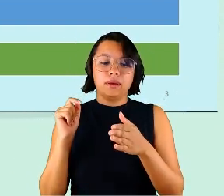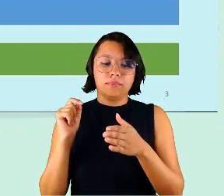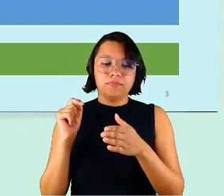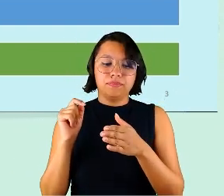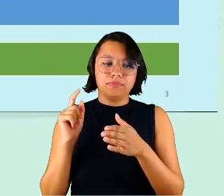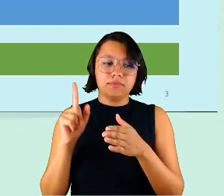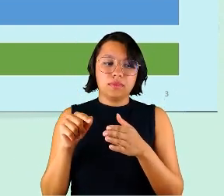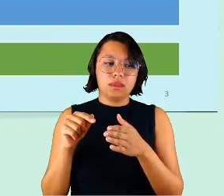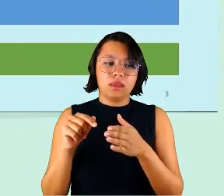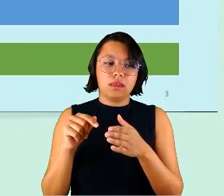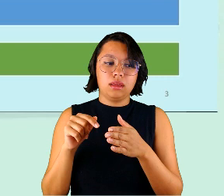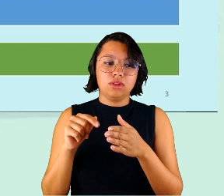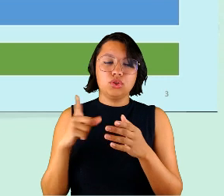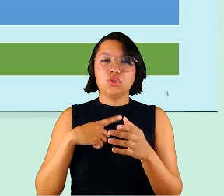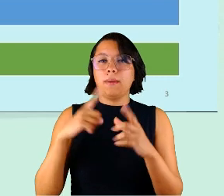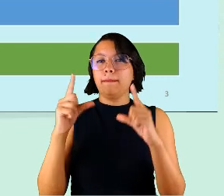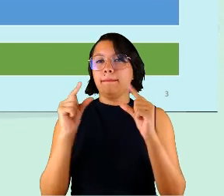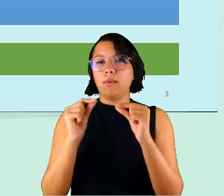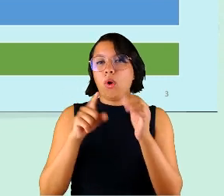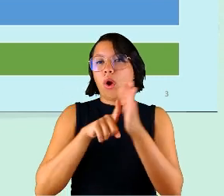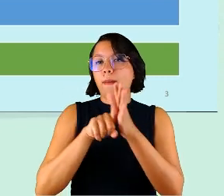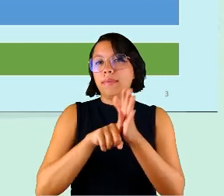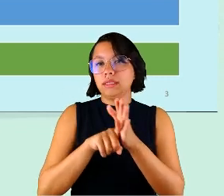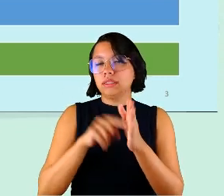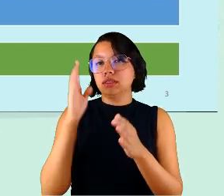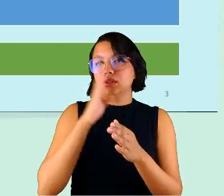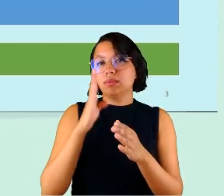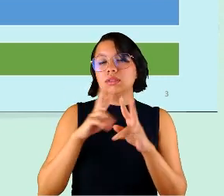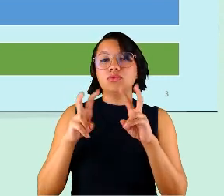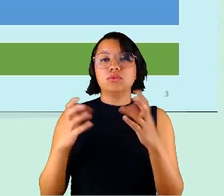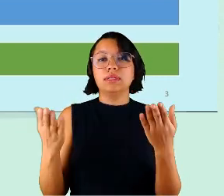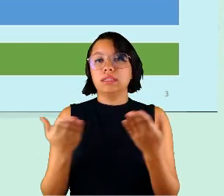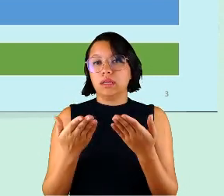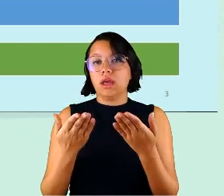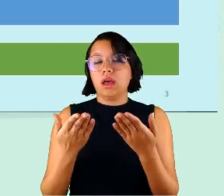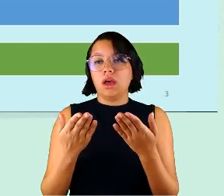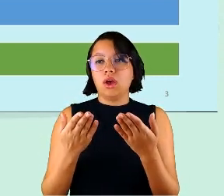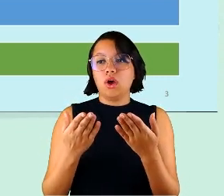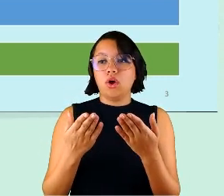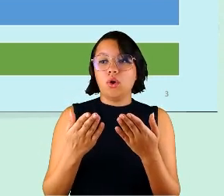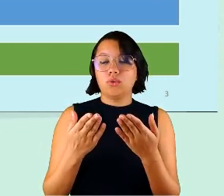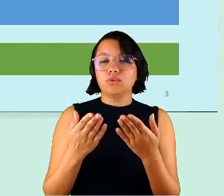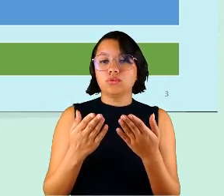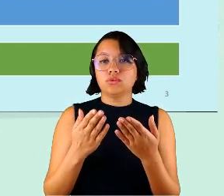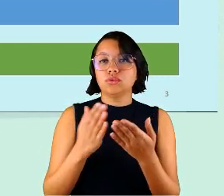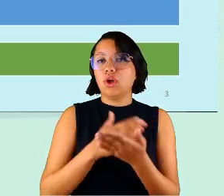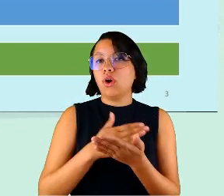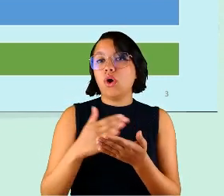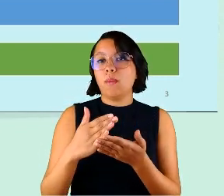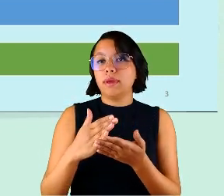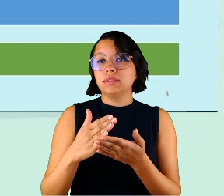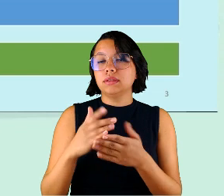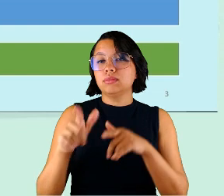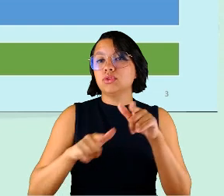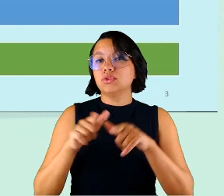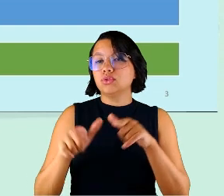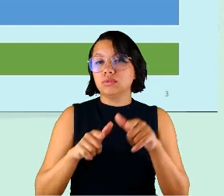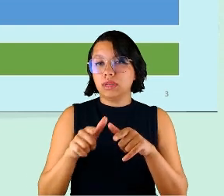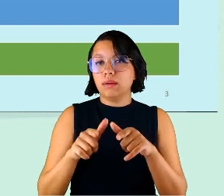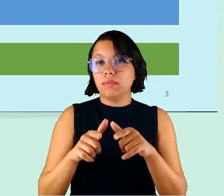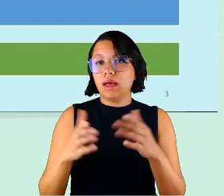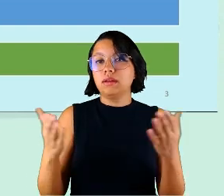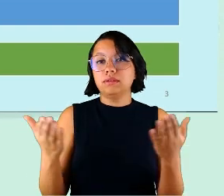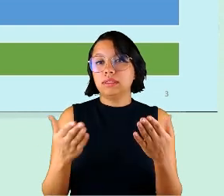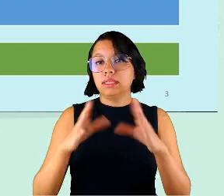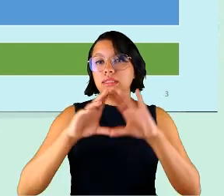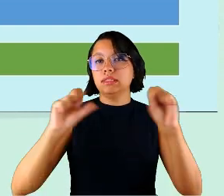ainda havia pouca pesquisa no Brasil sobre o assunto teletrabalho, e nós fizemos, iniciamos um trabalho exploratório nesse